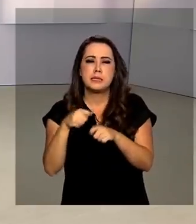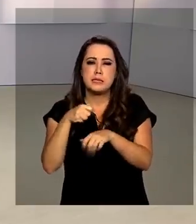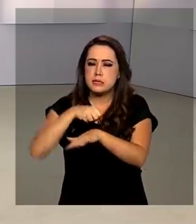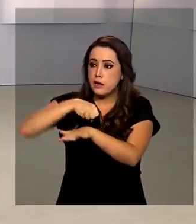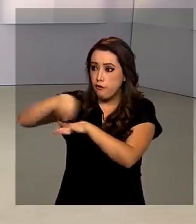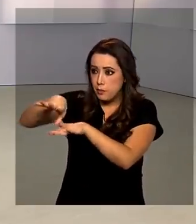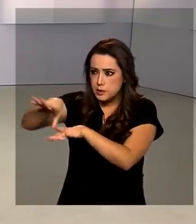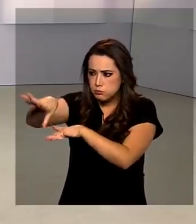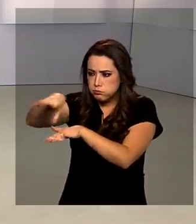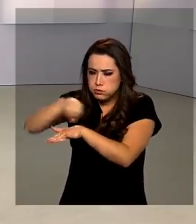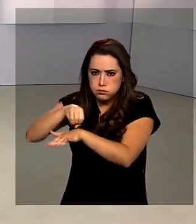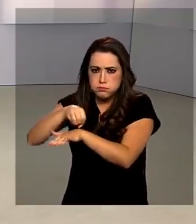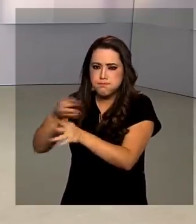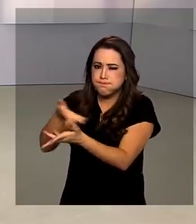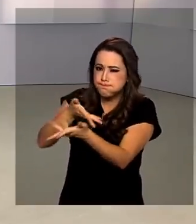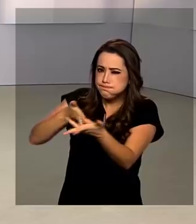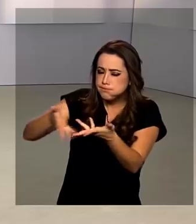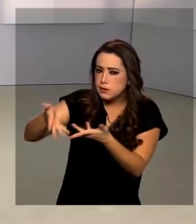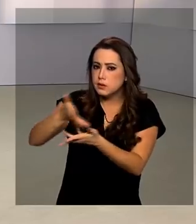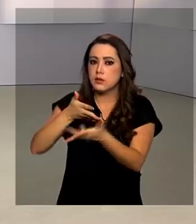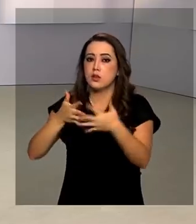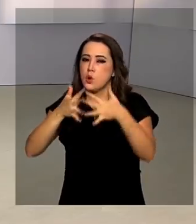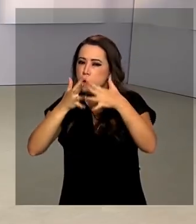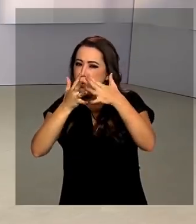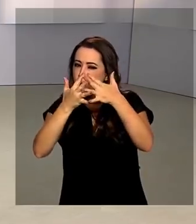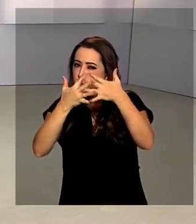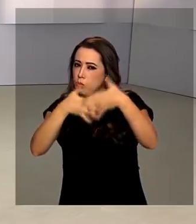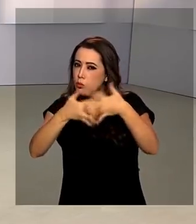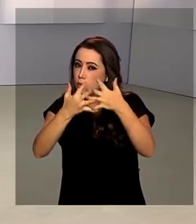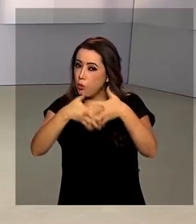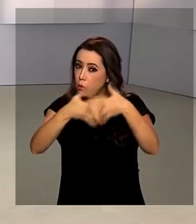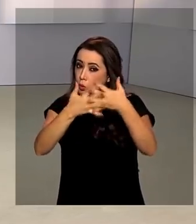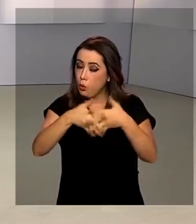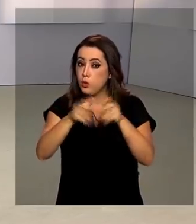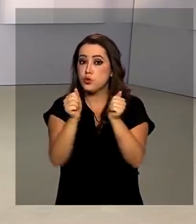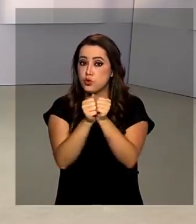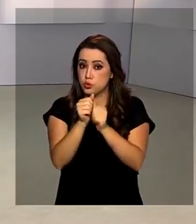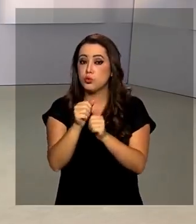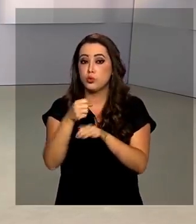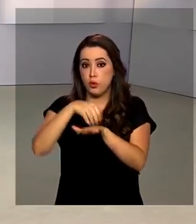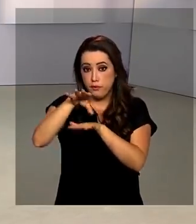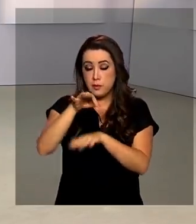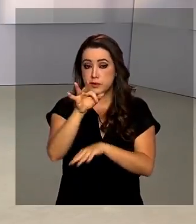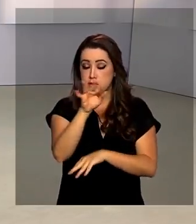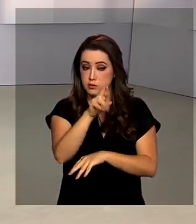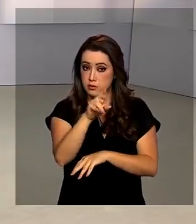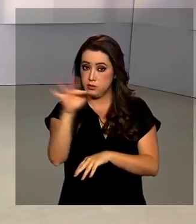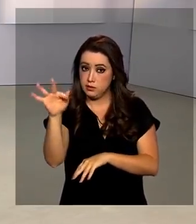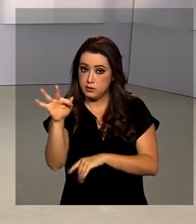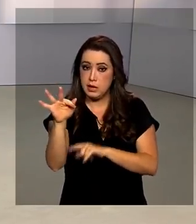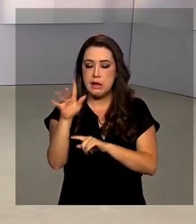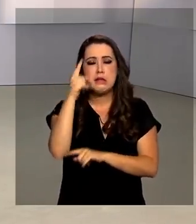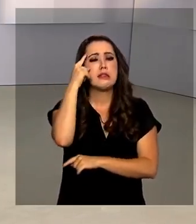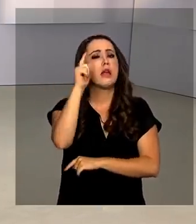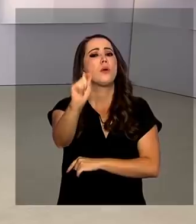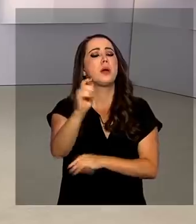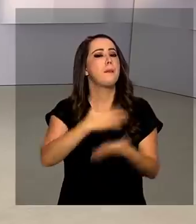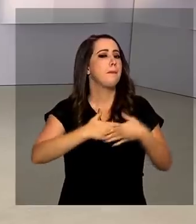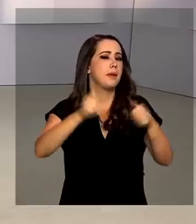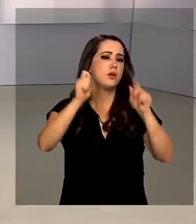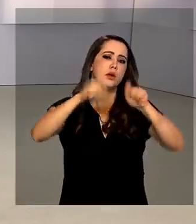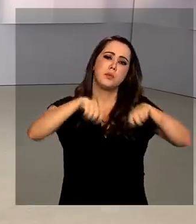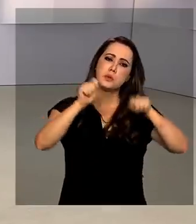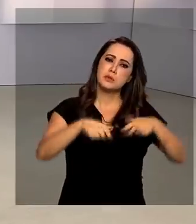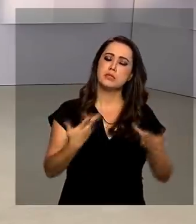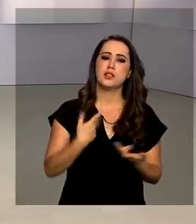dados de quem solicita o auxílio com informações da Receita Federal. A ideia é melhorar o suporte para que os recursos